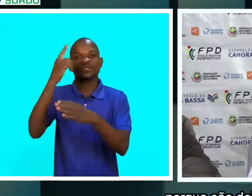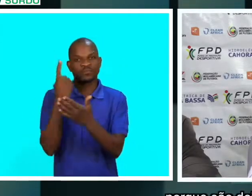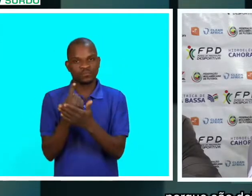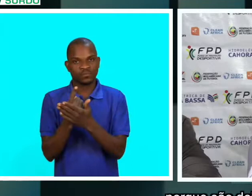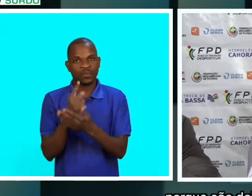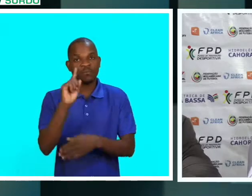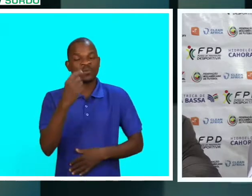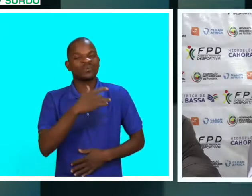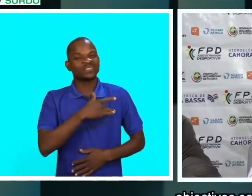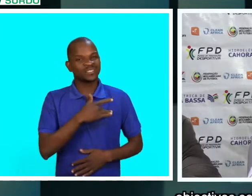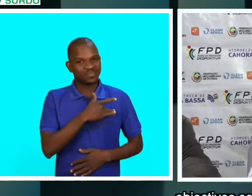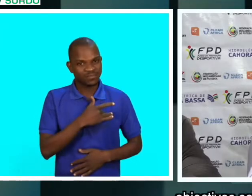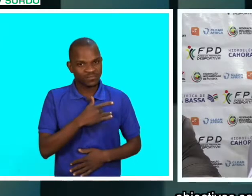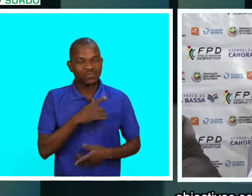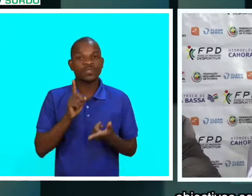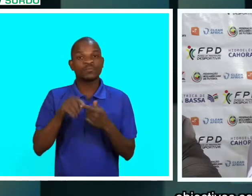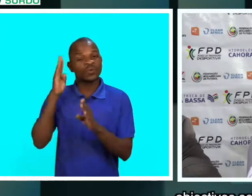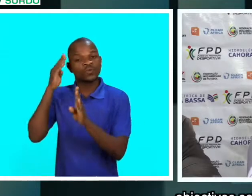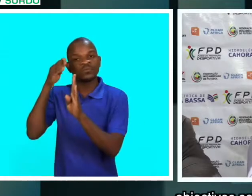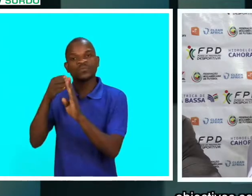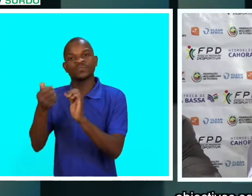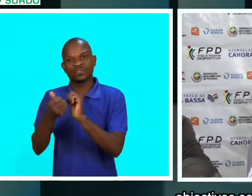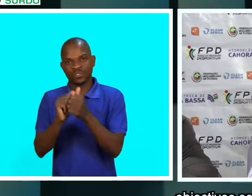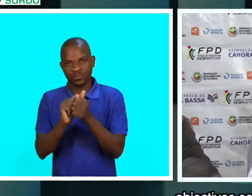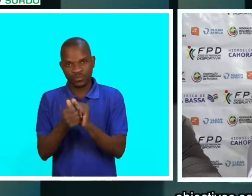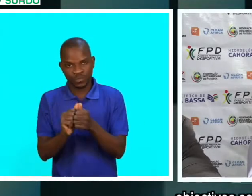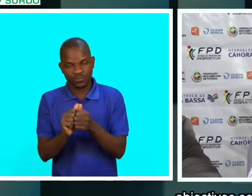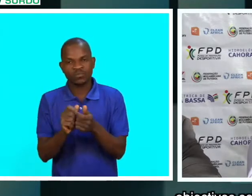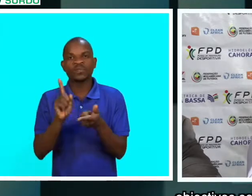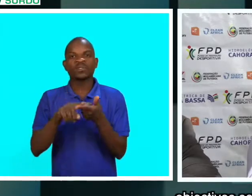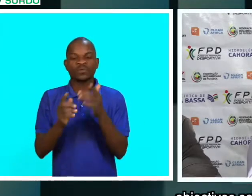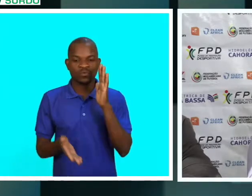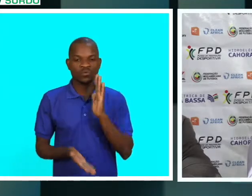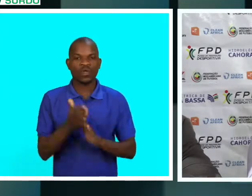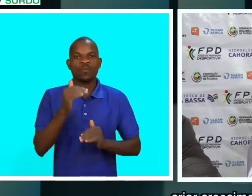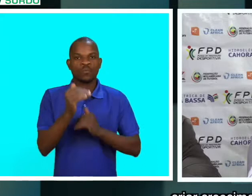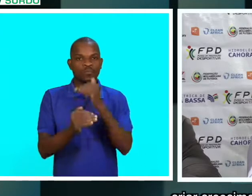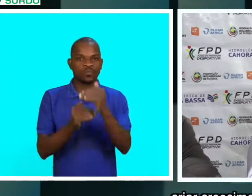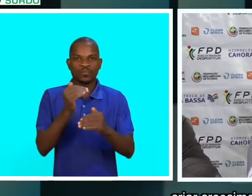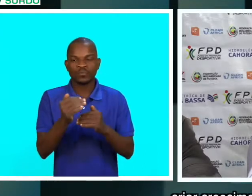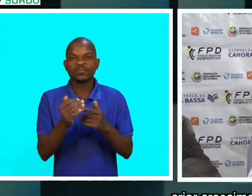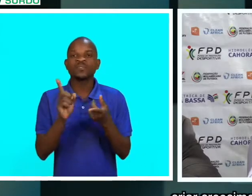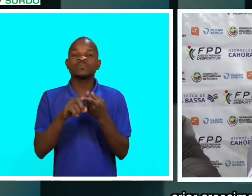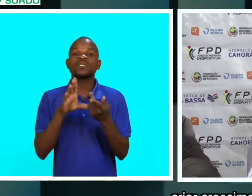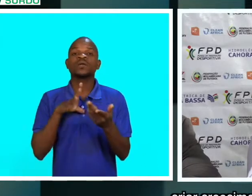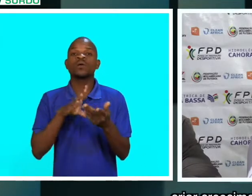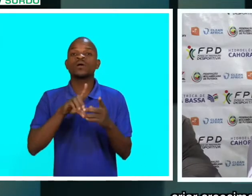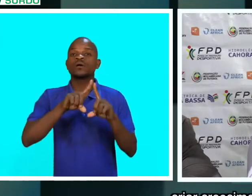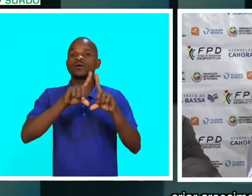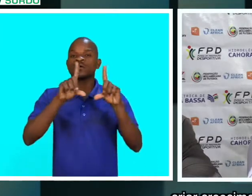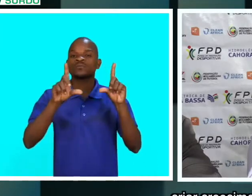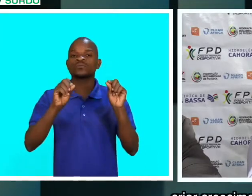para mim fundamentais. Objetivos sentimentais, objetivos esportivos, criar crescimento,